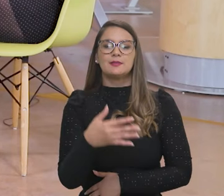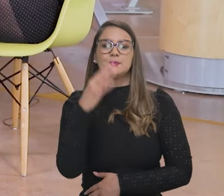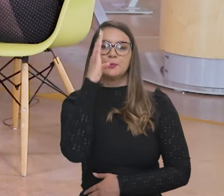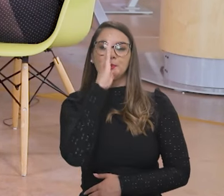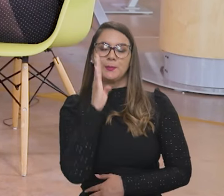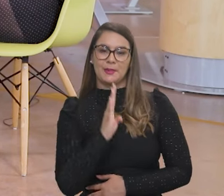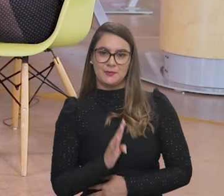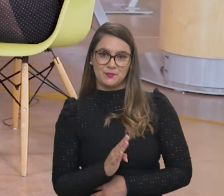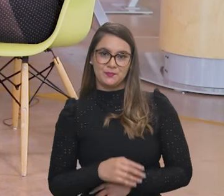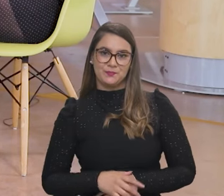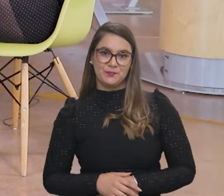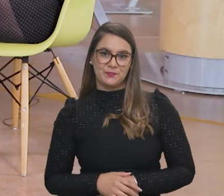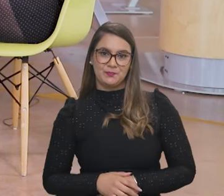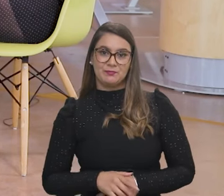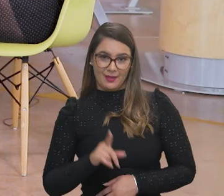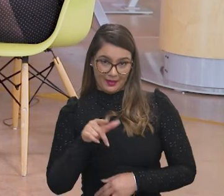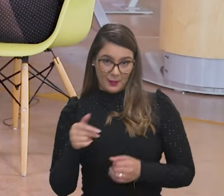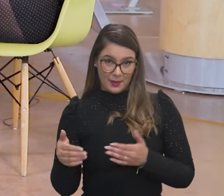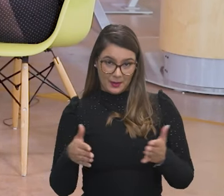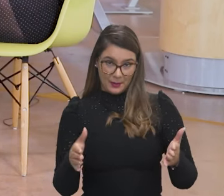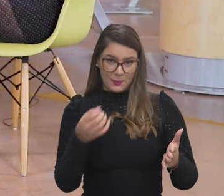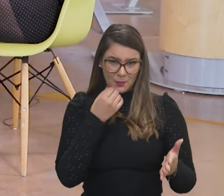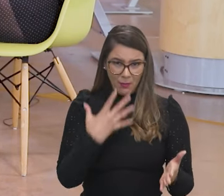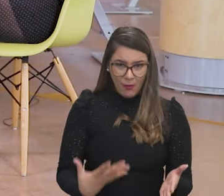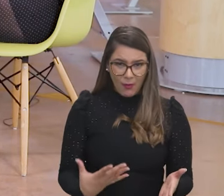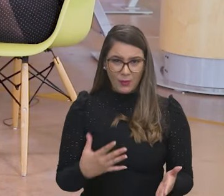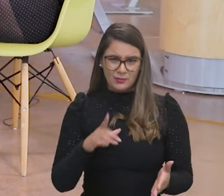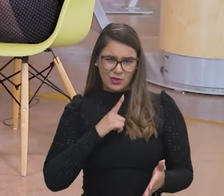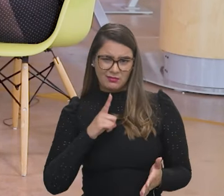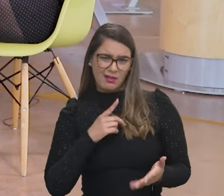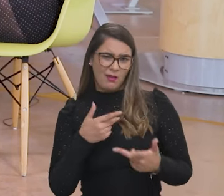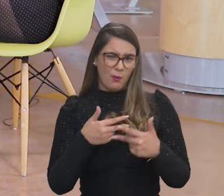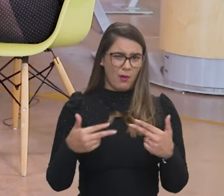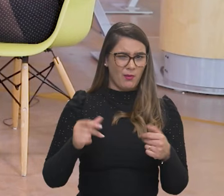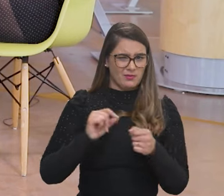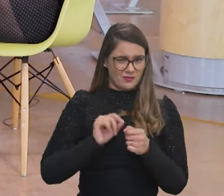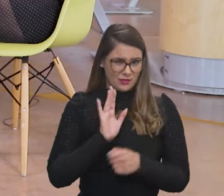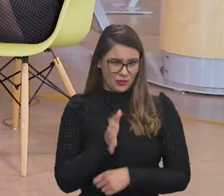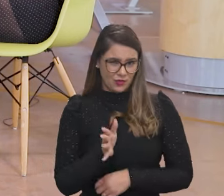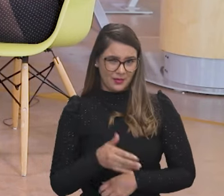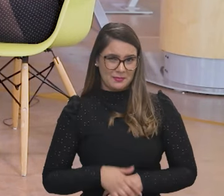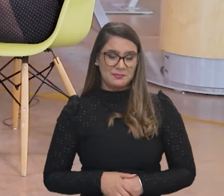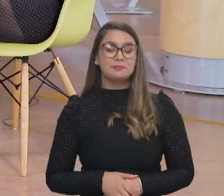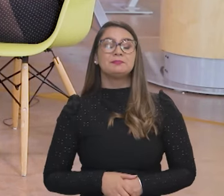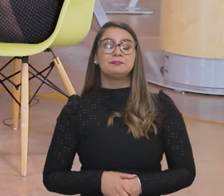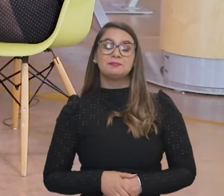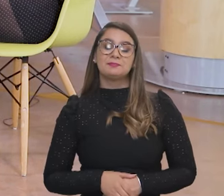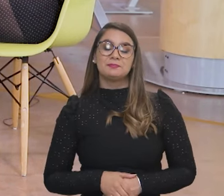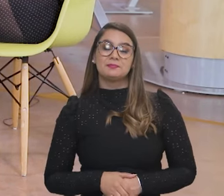inovação no Brasil. Seria um bom caminho? Já tem algo nesse sentido sendo feito?